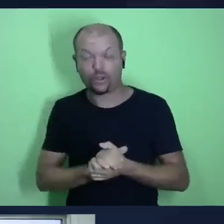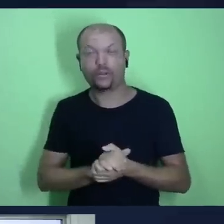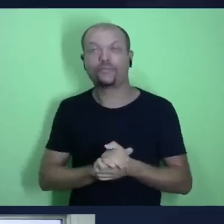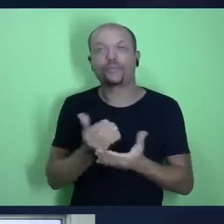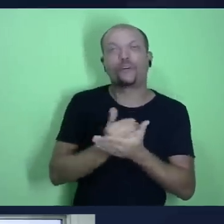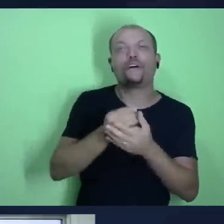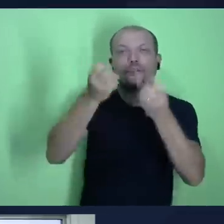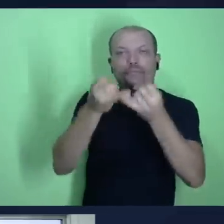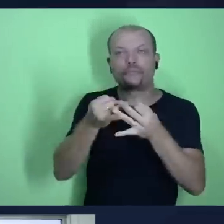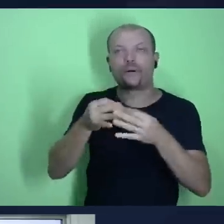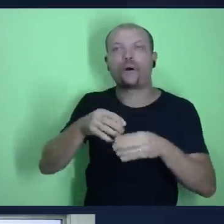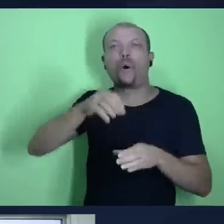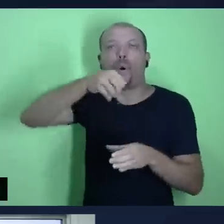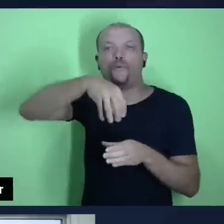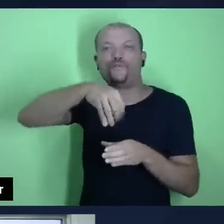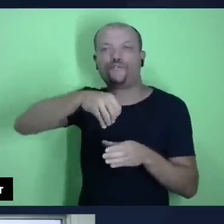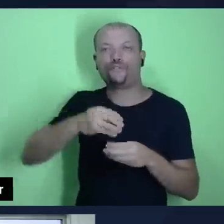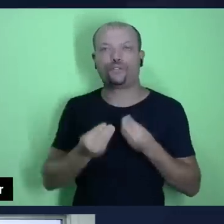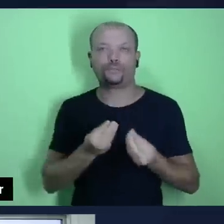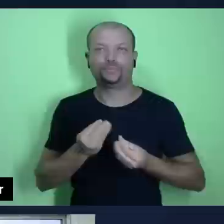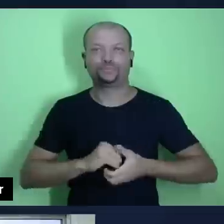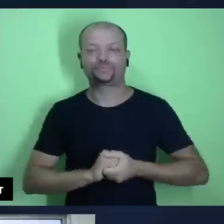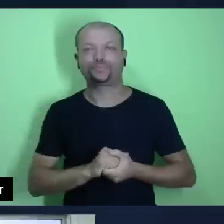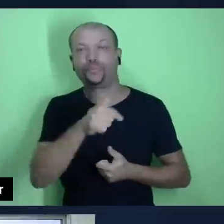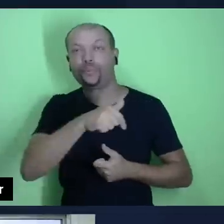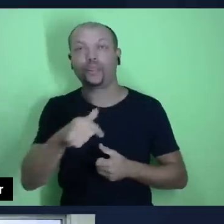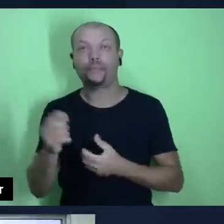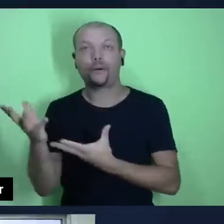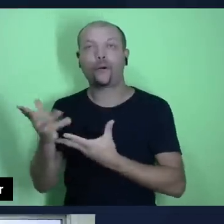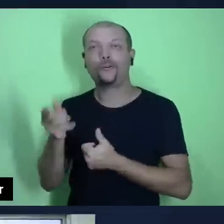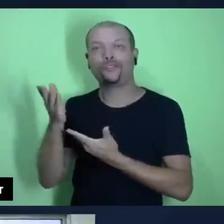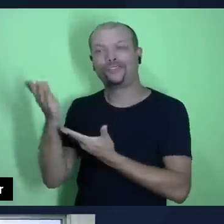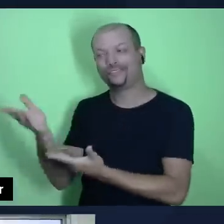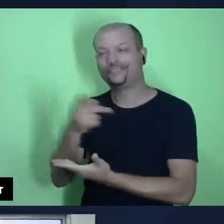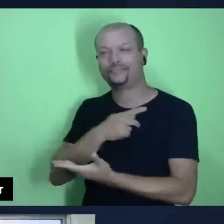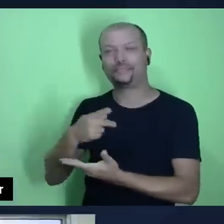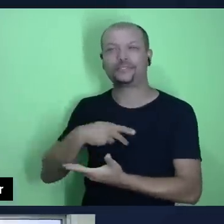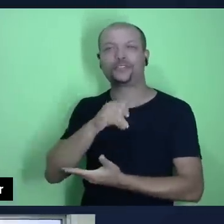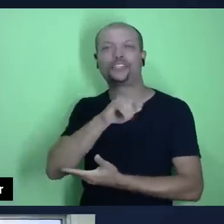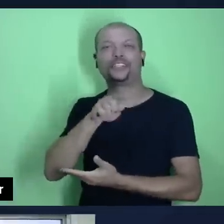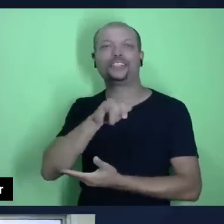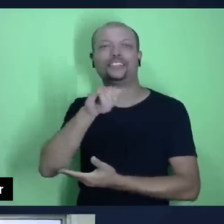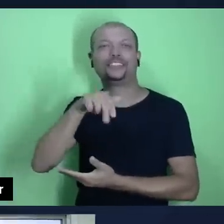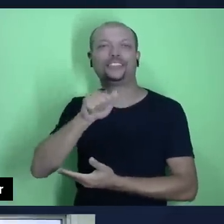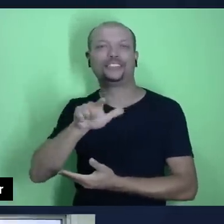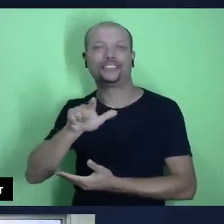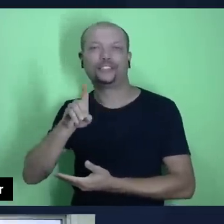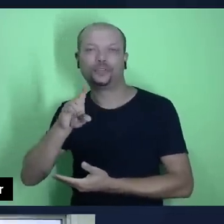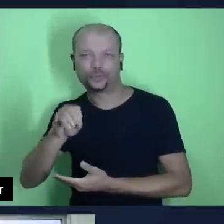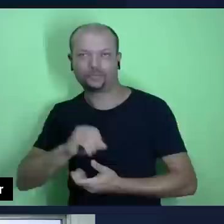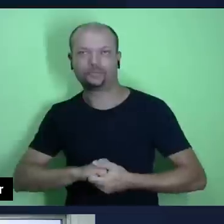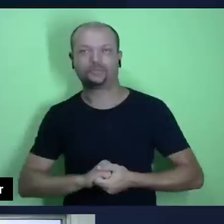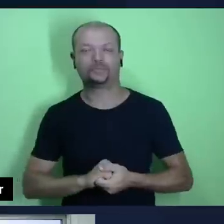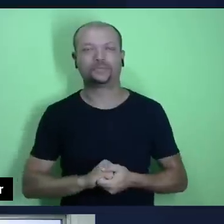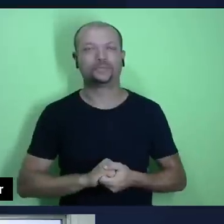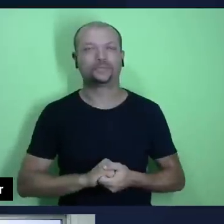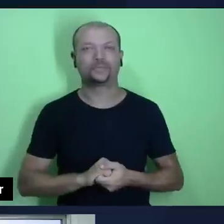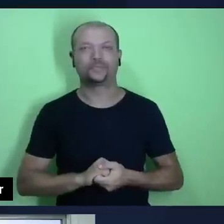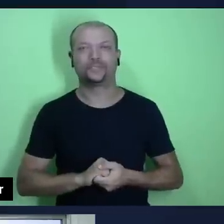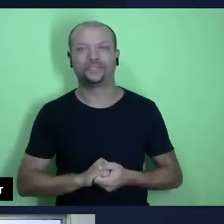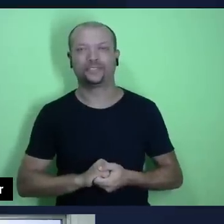ofertas. Mas como eu disse, essa semana o nosso convidado é o pastor Isinaldo Pereira, pastor Isinaldo Pereira